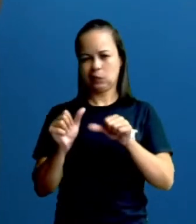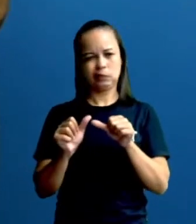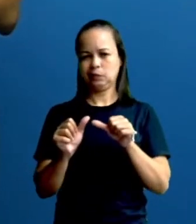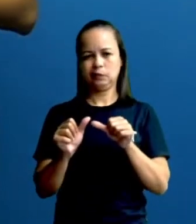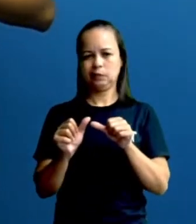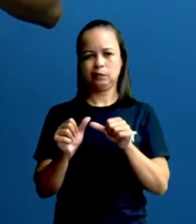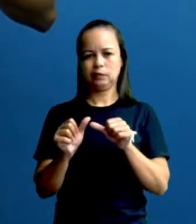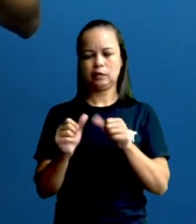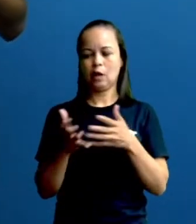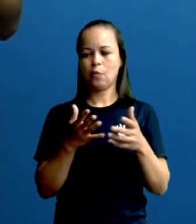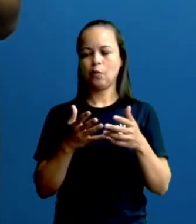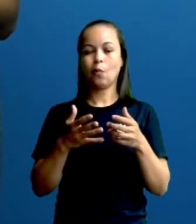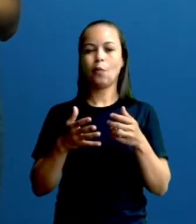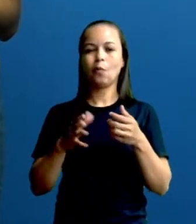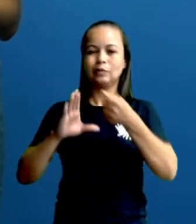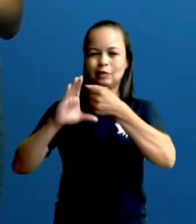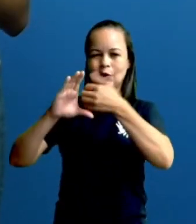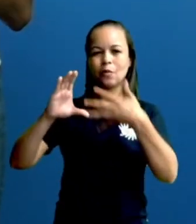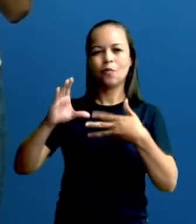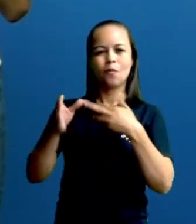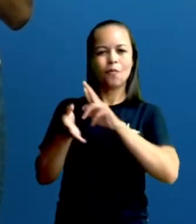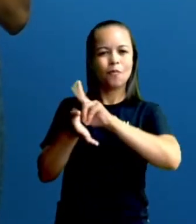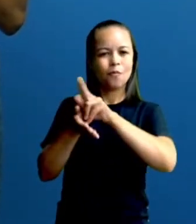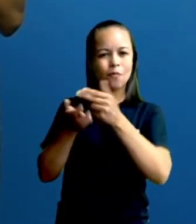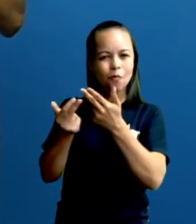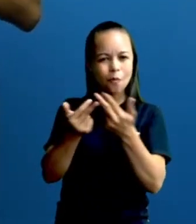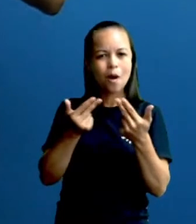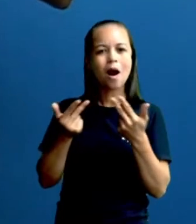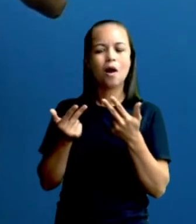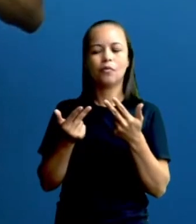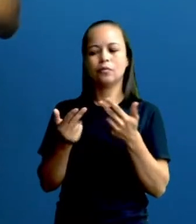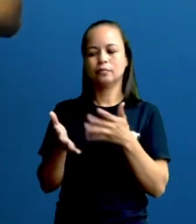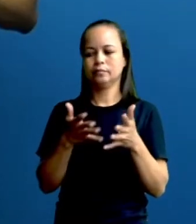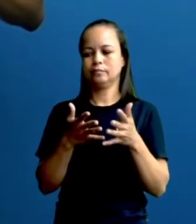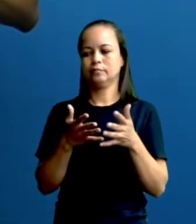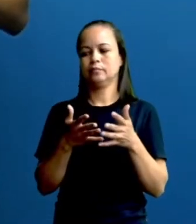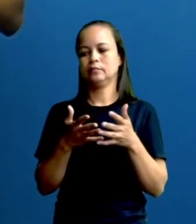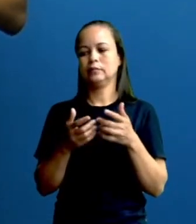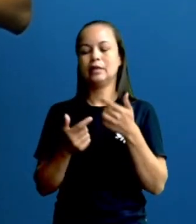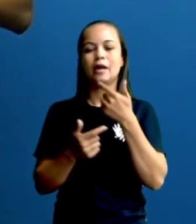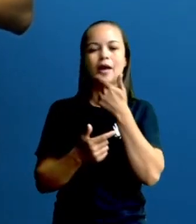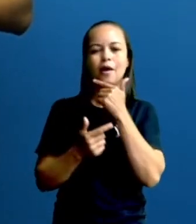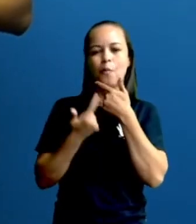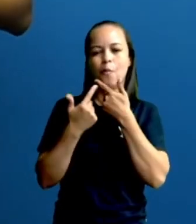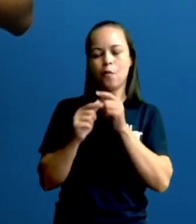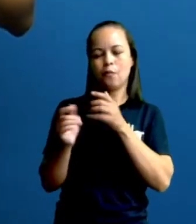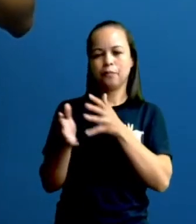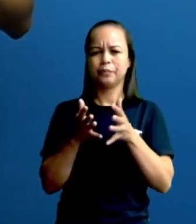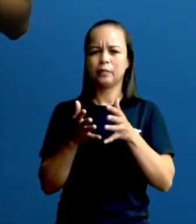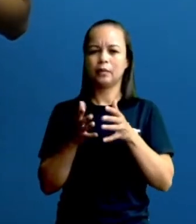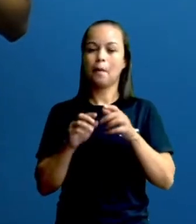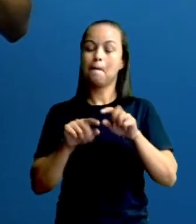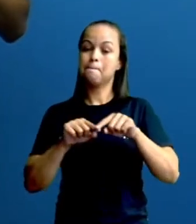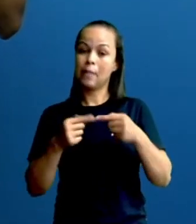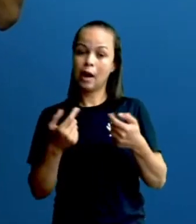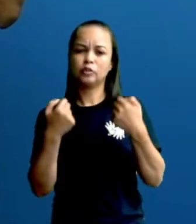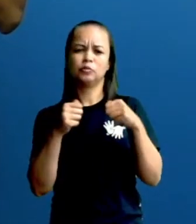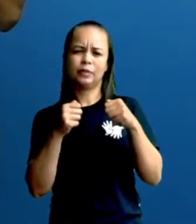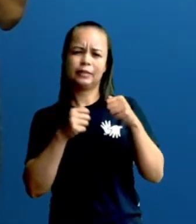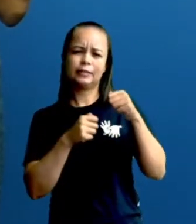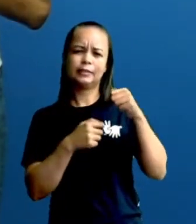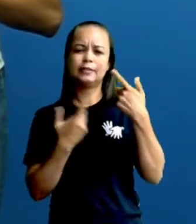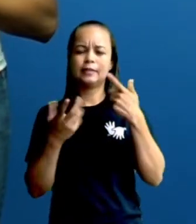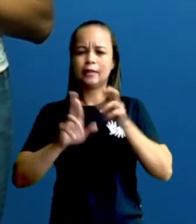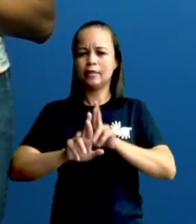características, que é o humor. Portanto, é necessário saber diferenciá-los e compreender os seus